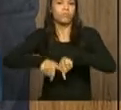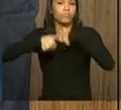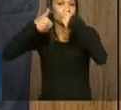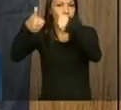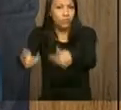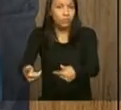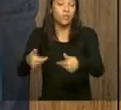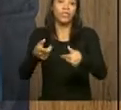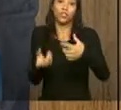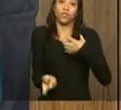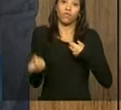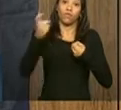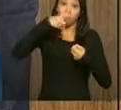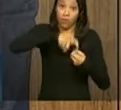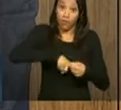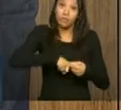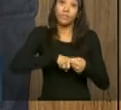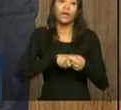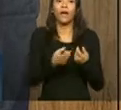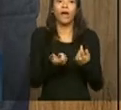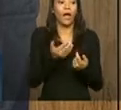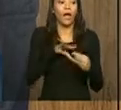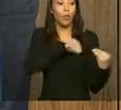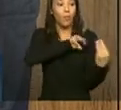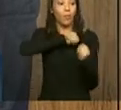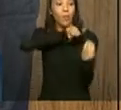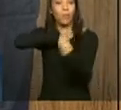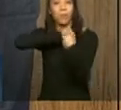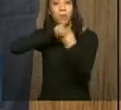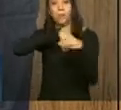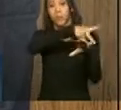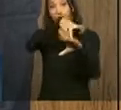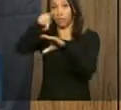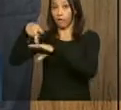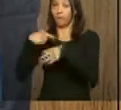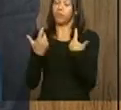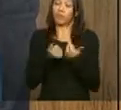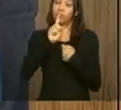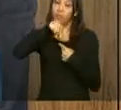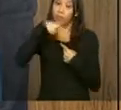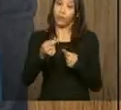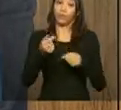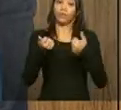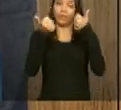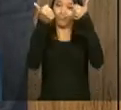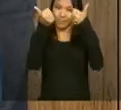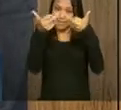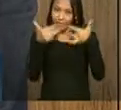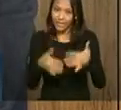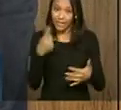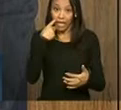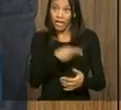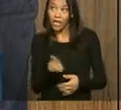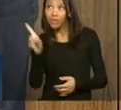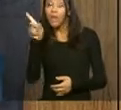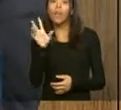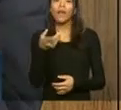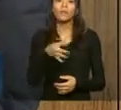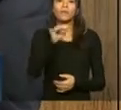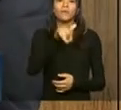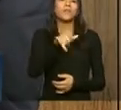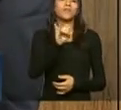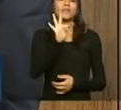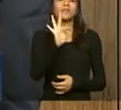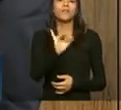retomar as negociações da rodada dor. Mas aí, como eu falei, os detalhes teriam que ver lá com o Itamaraty, que conduz essas